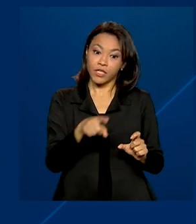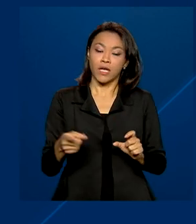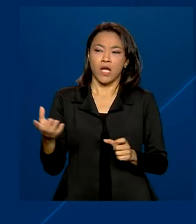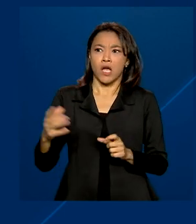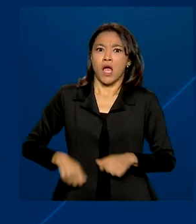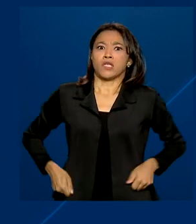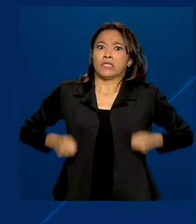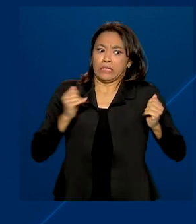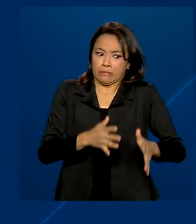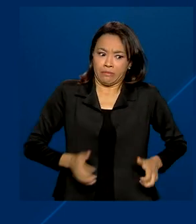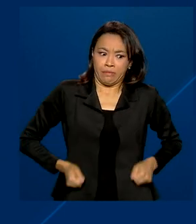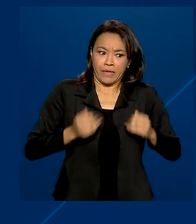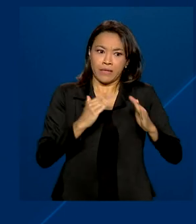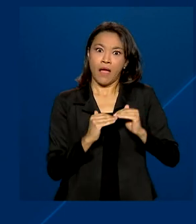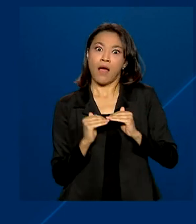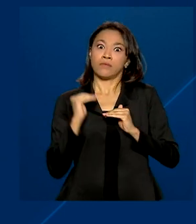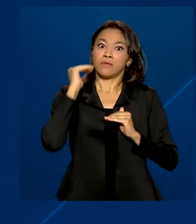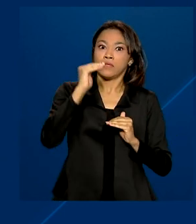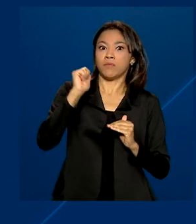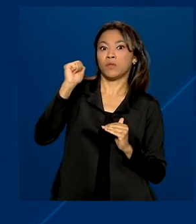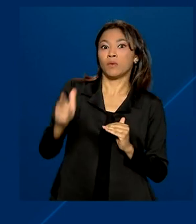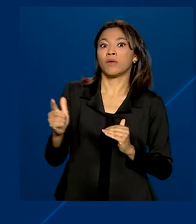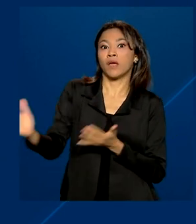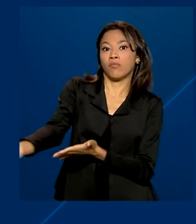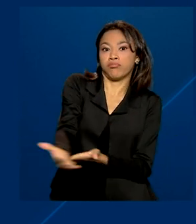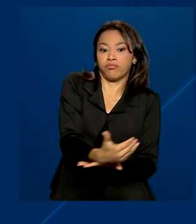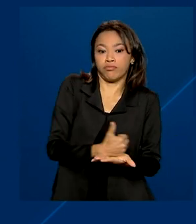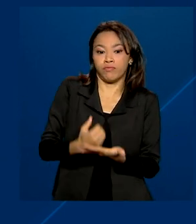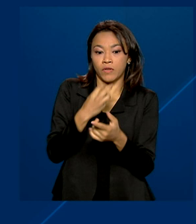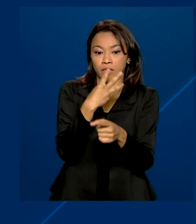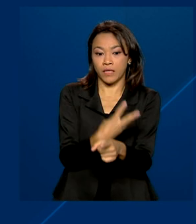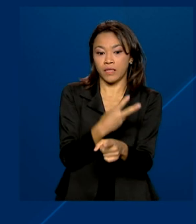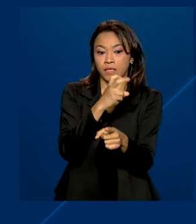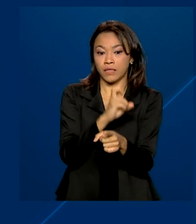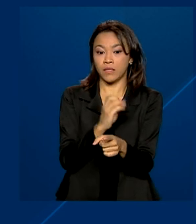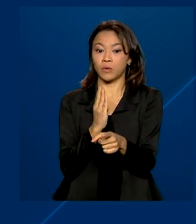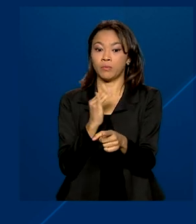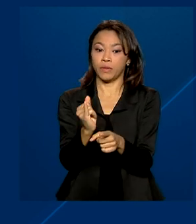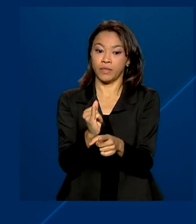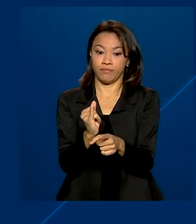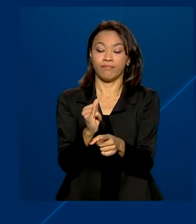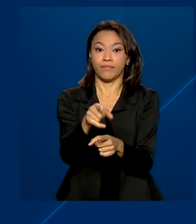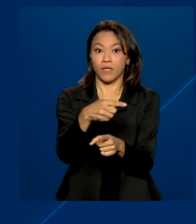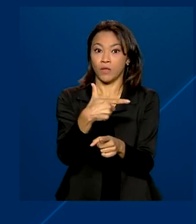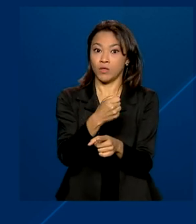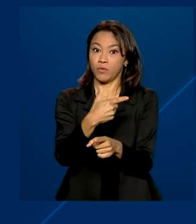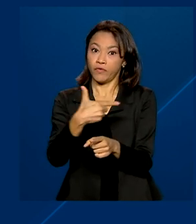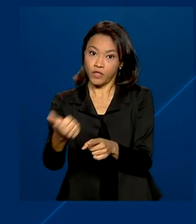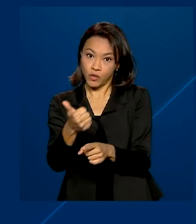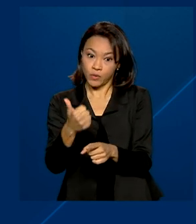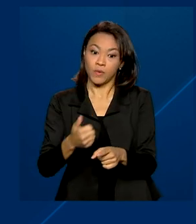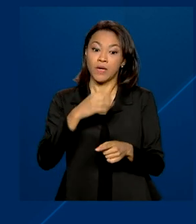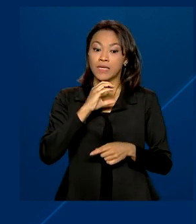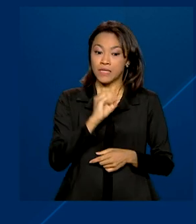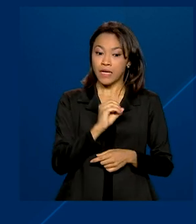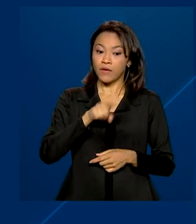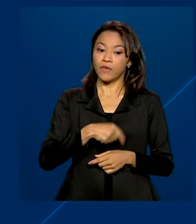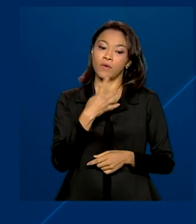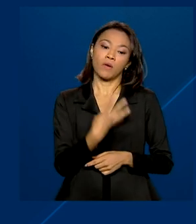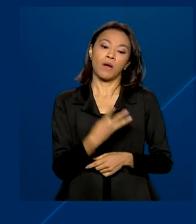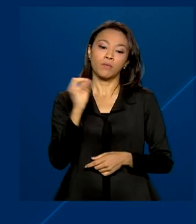superam as receitas, foi de R$ 35 bilhões em 2021, 0,4% do